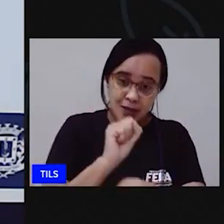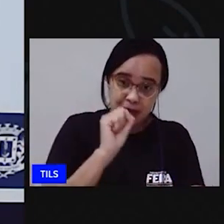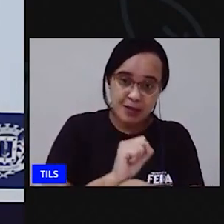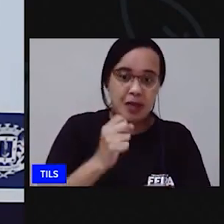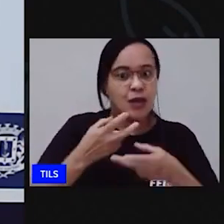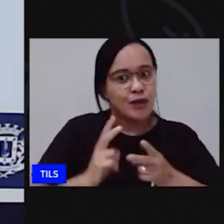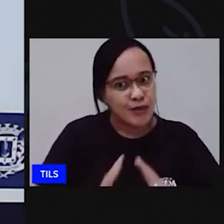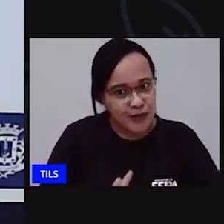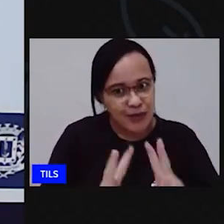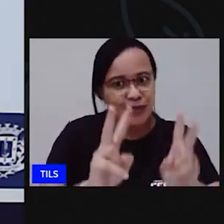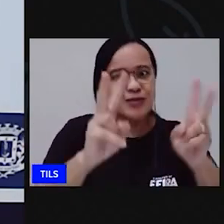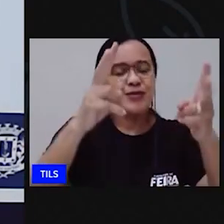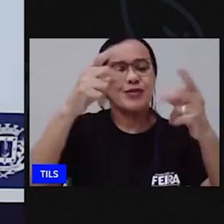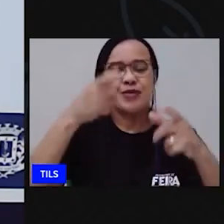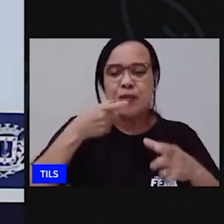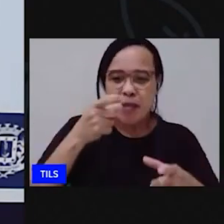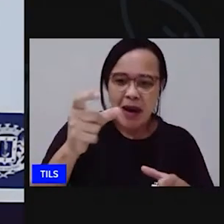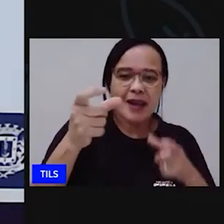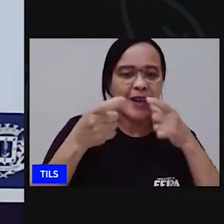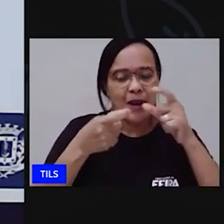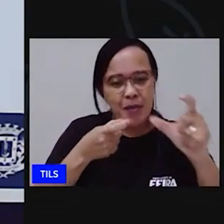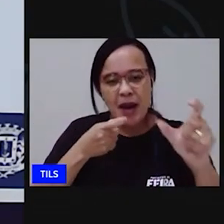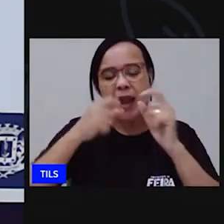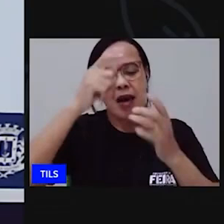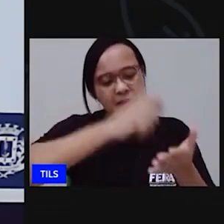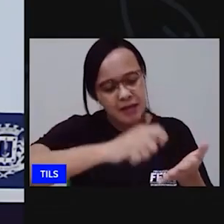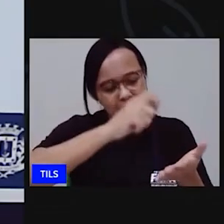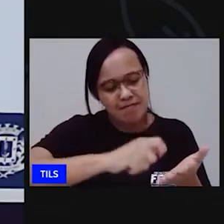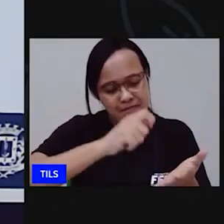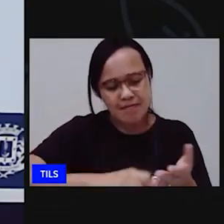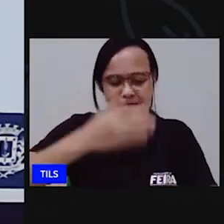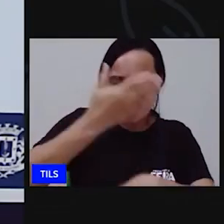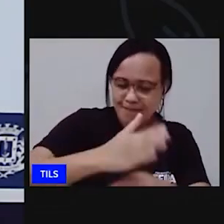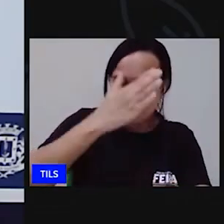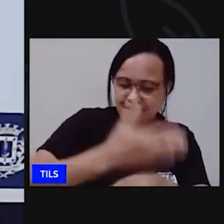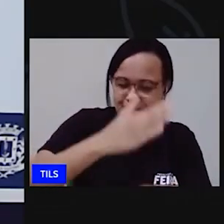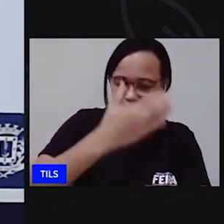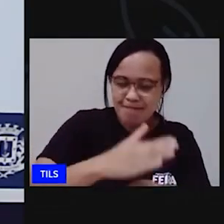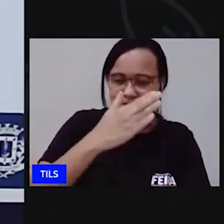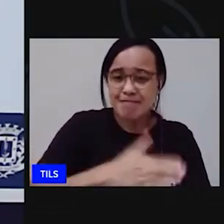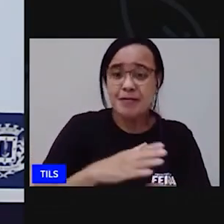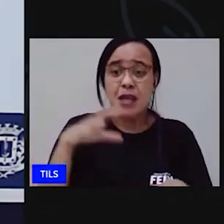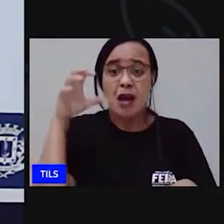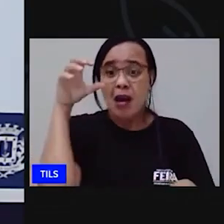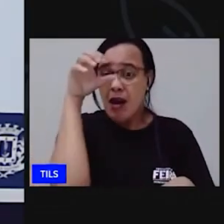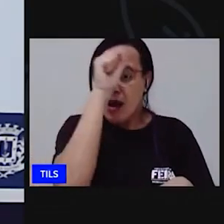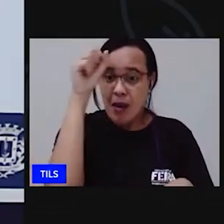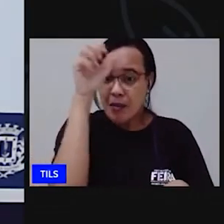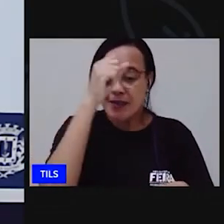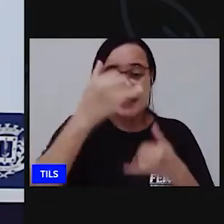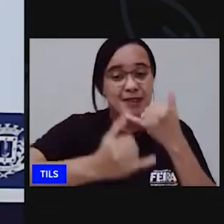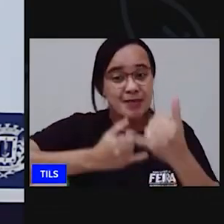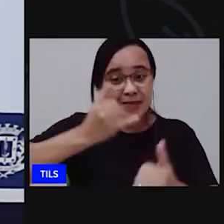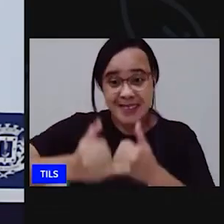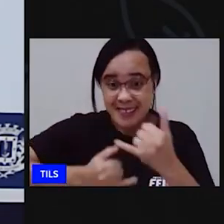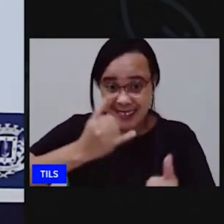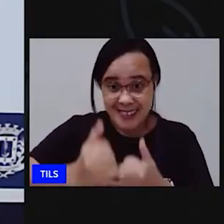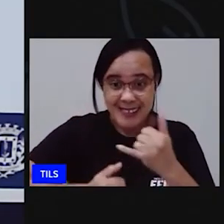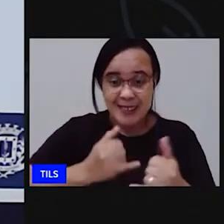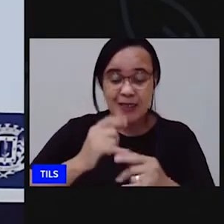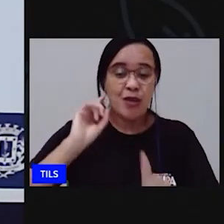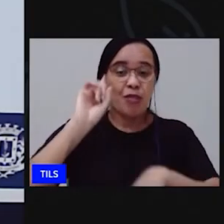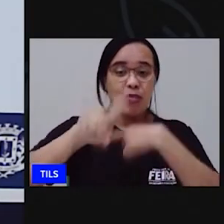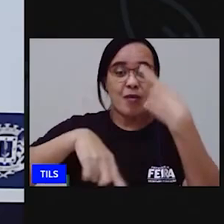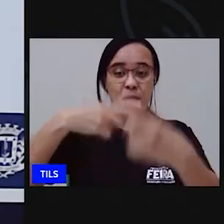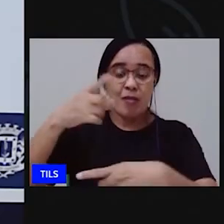escrevendo outras palavras junto com seus familiares, para aprender se divertindo. A gente vai se despedir agora. Nos vemos no